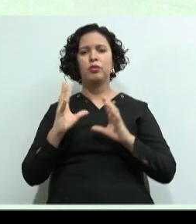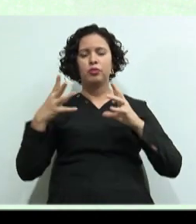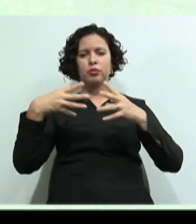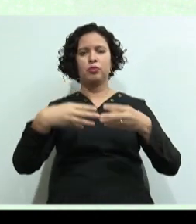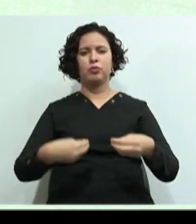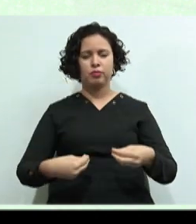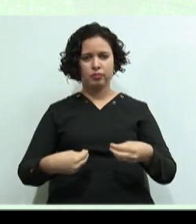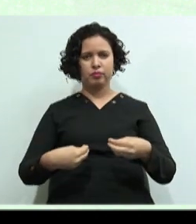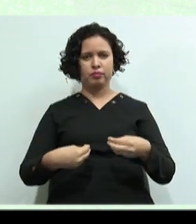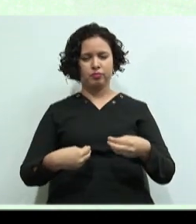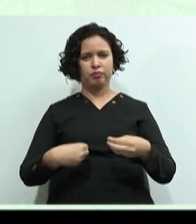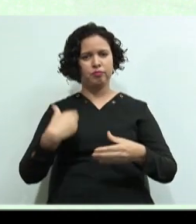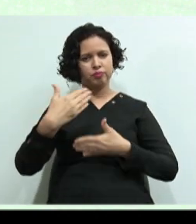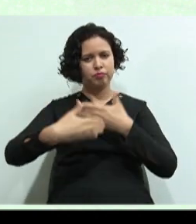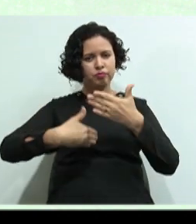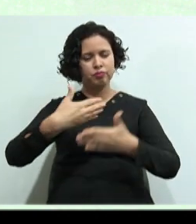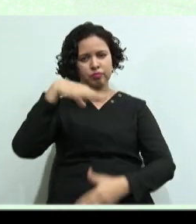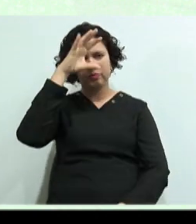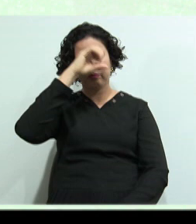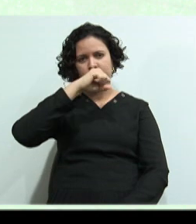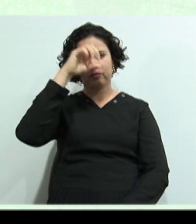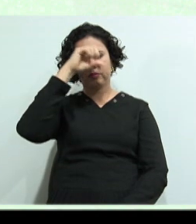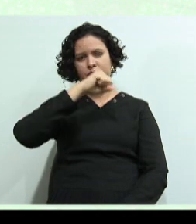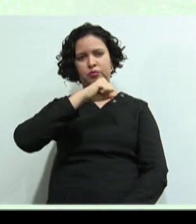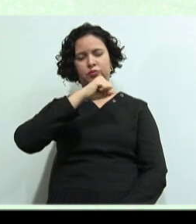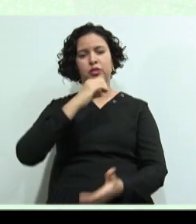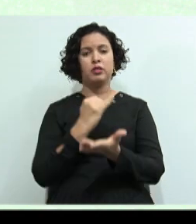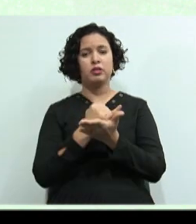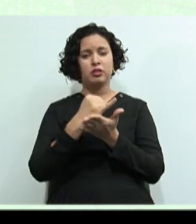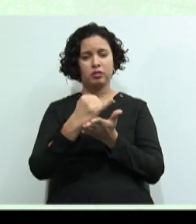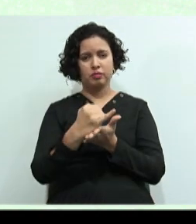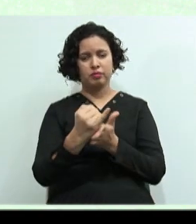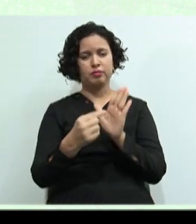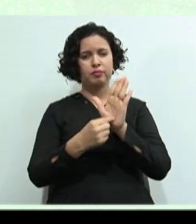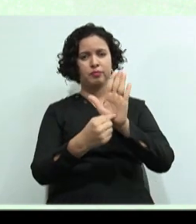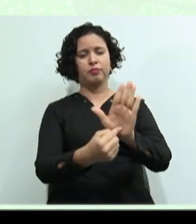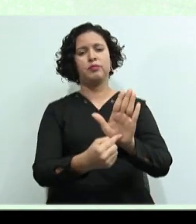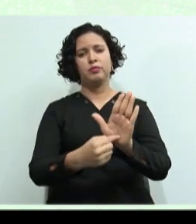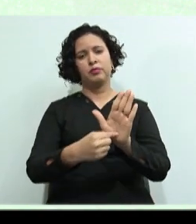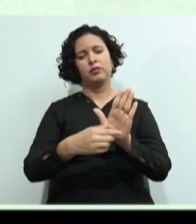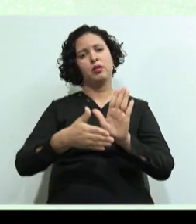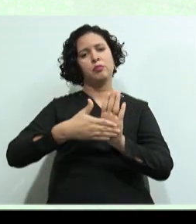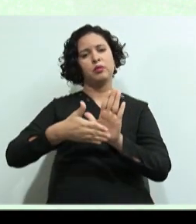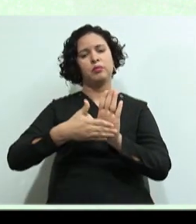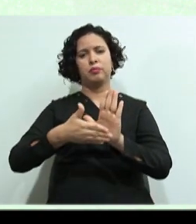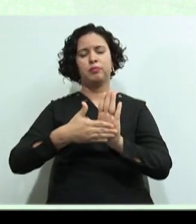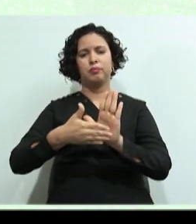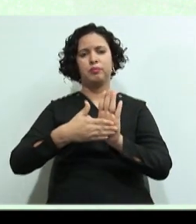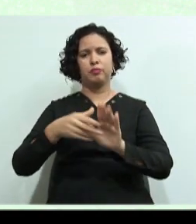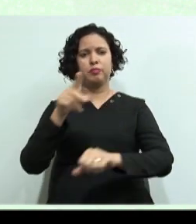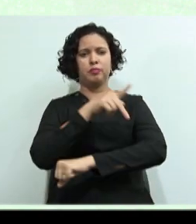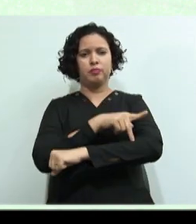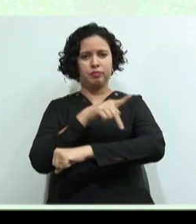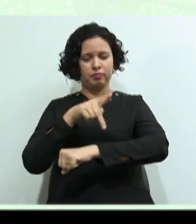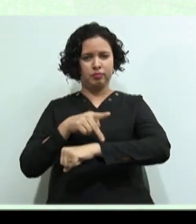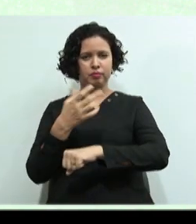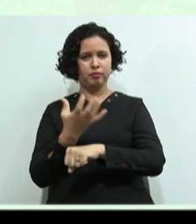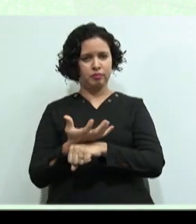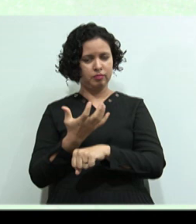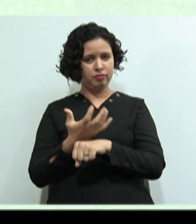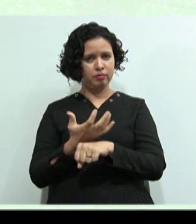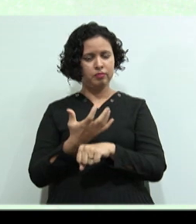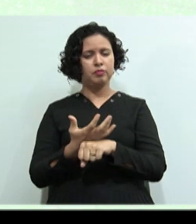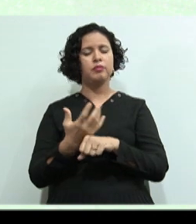Do processo De aprendizagem E inicialmente Será apresentada A proposta pedagógica Da disciplina Que é o que eu estou fazendo Aqui agora com